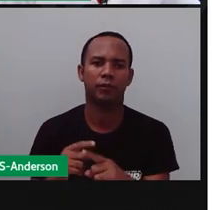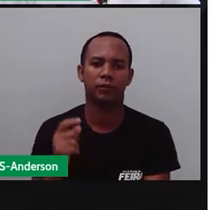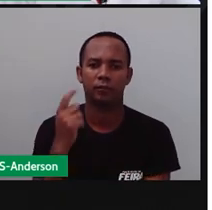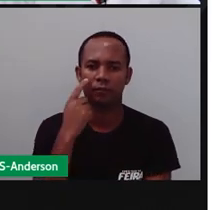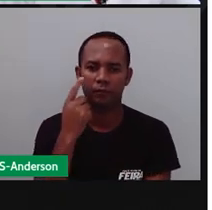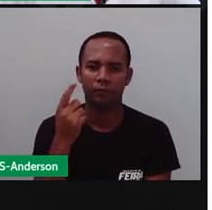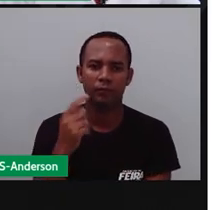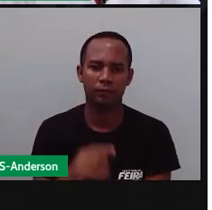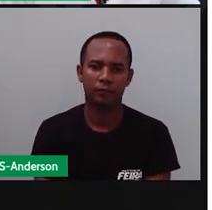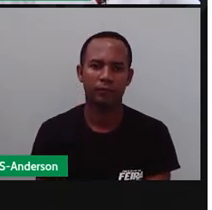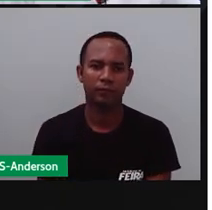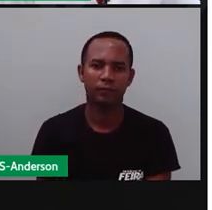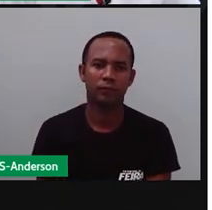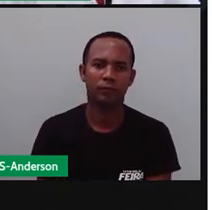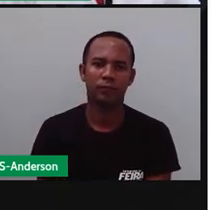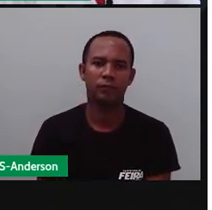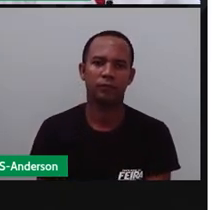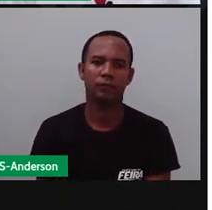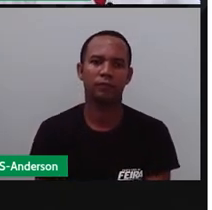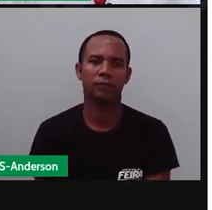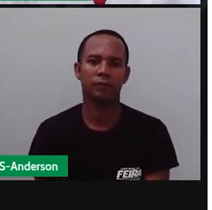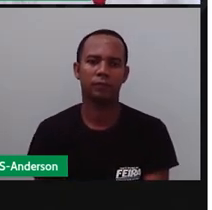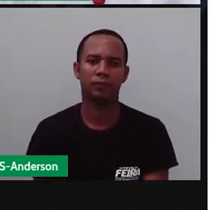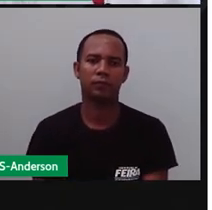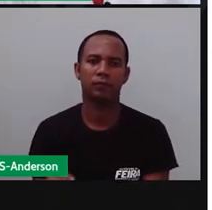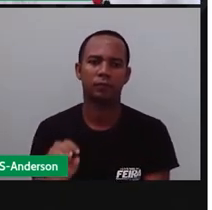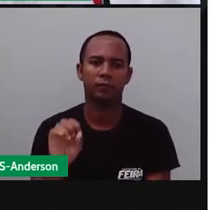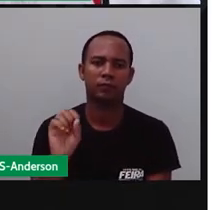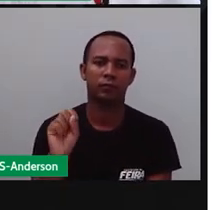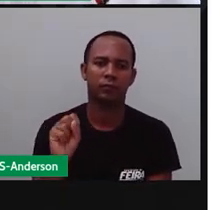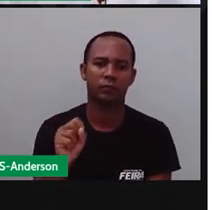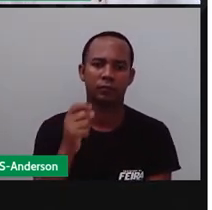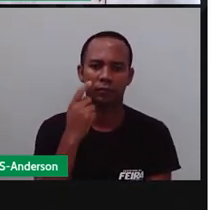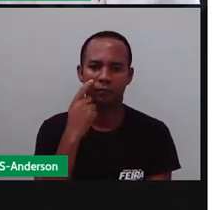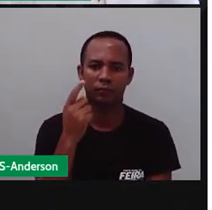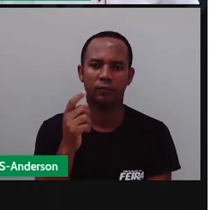sílabas átonas e tônica. Certo?